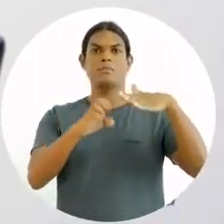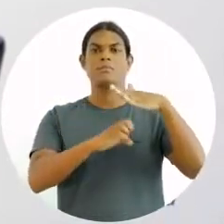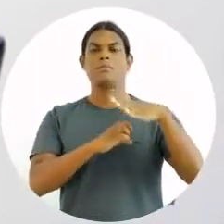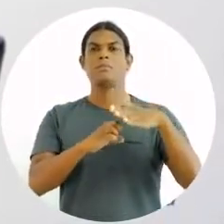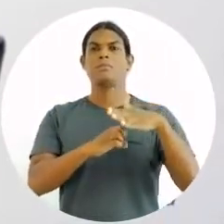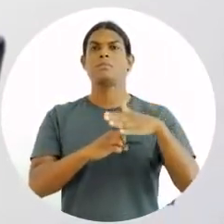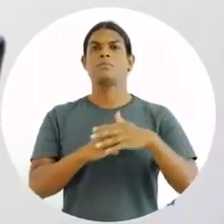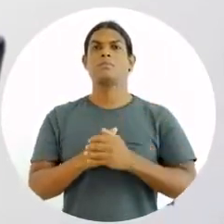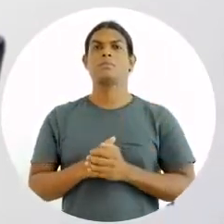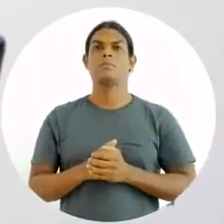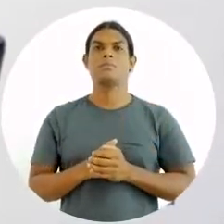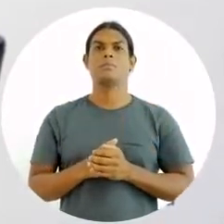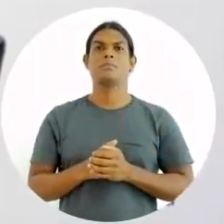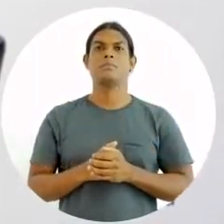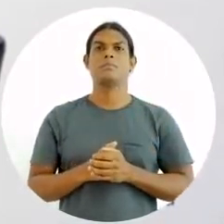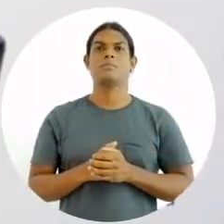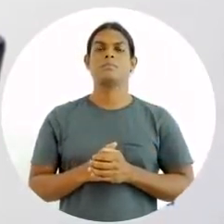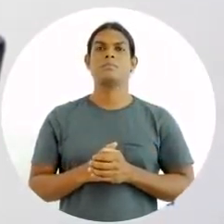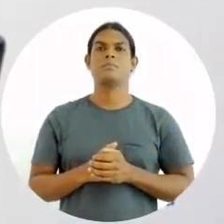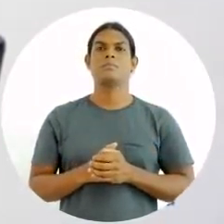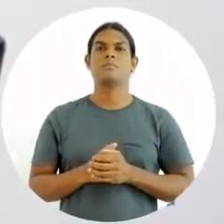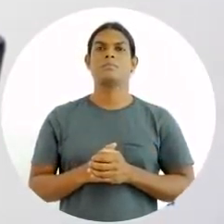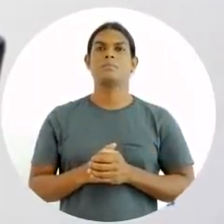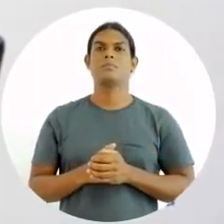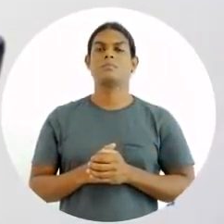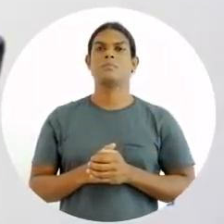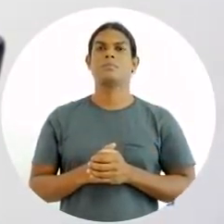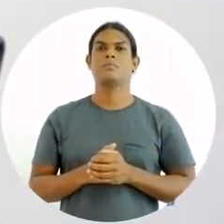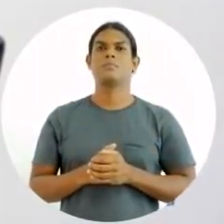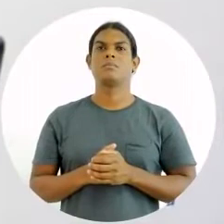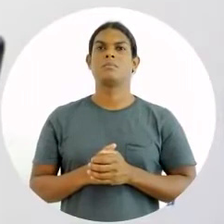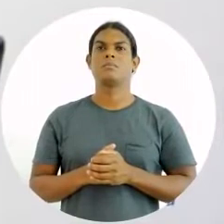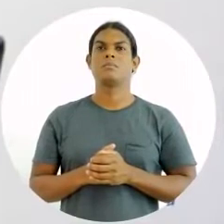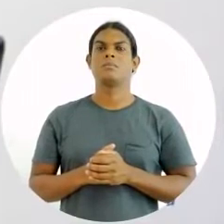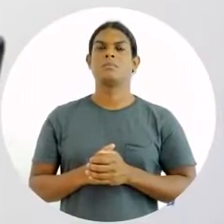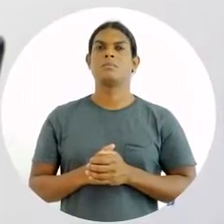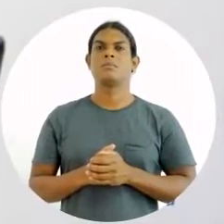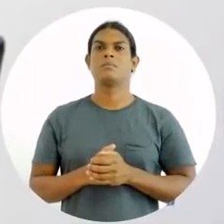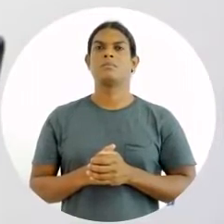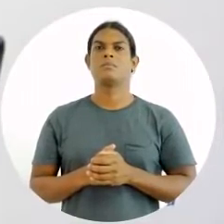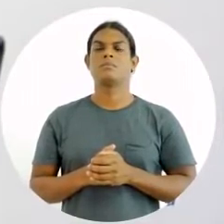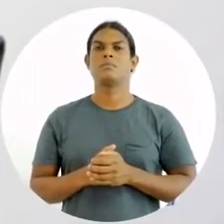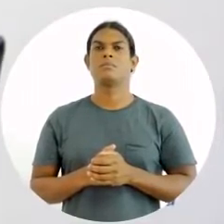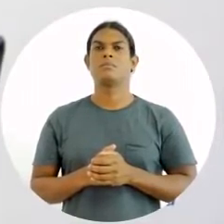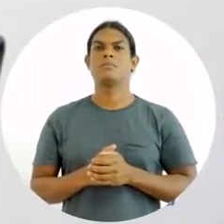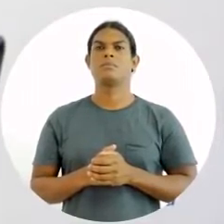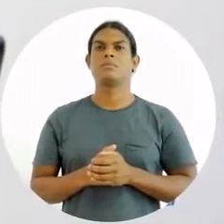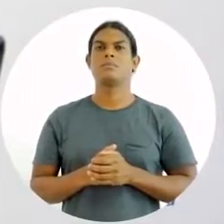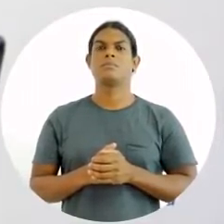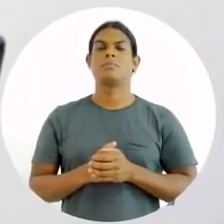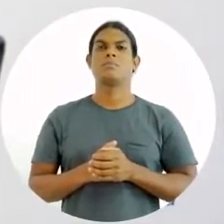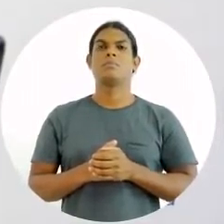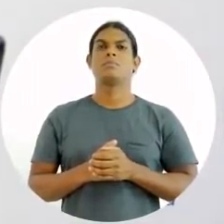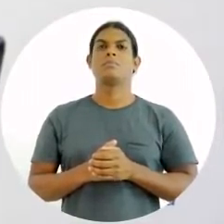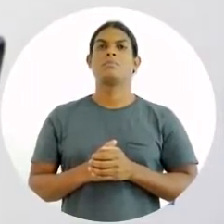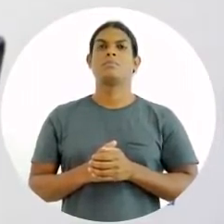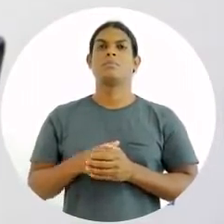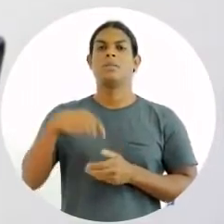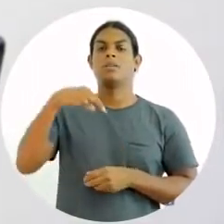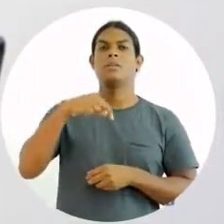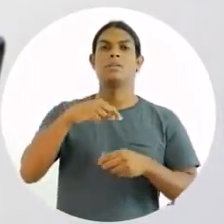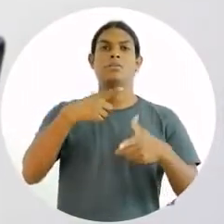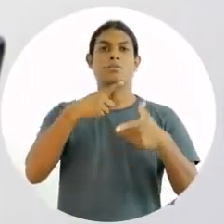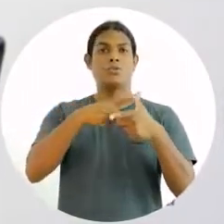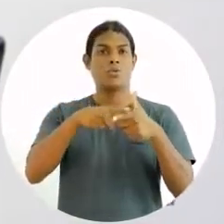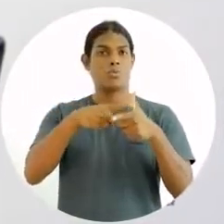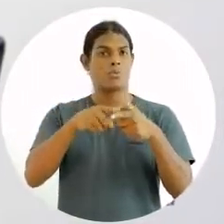está muito claro, e parece que só quem vai cuidar das pessoas é a área de recursos humanos. E na realidade, não é. Qualquer gestor de qualquer